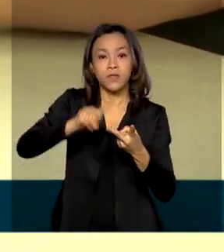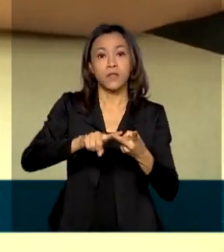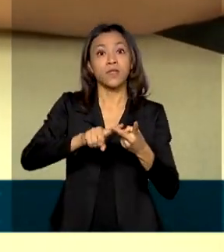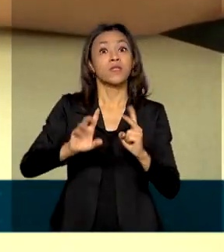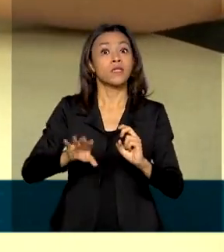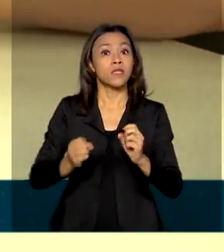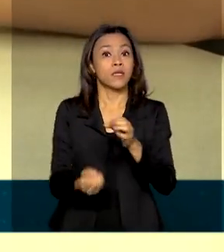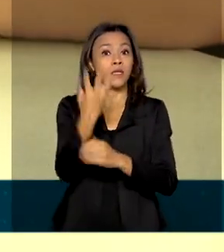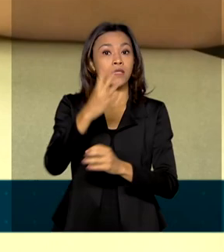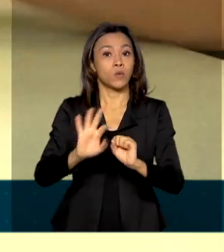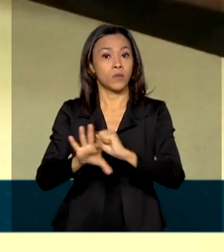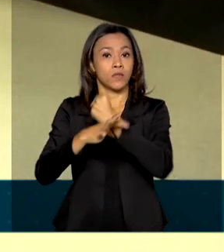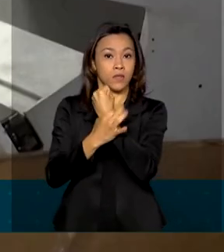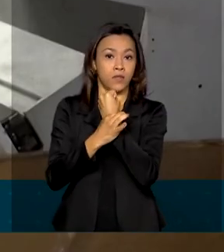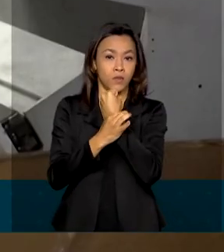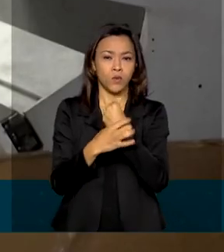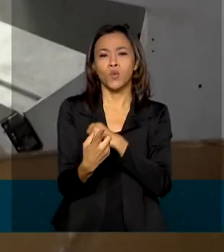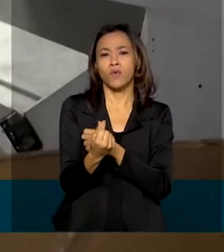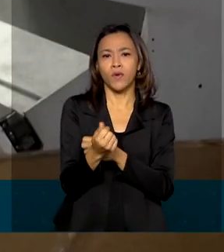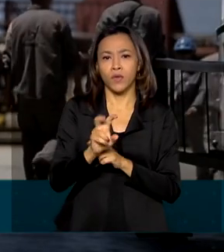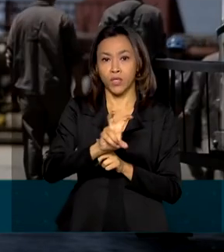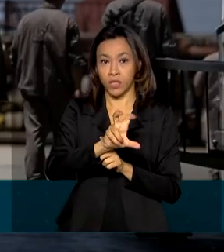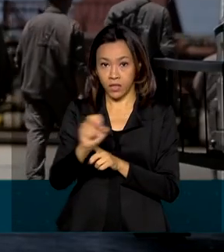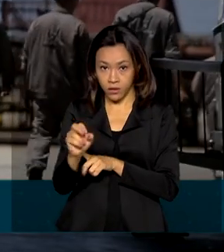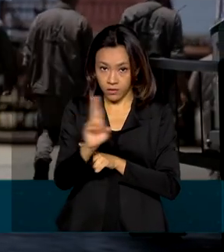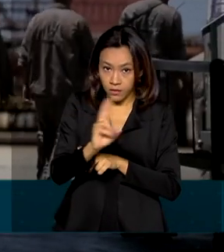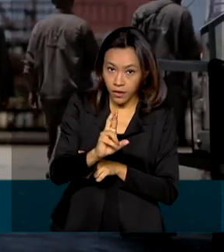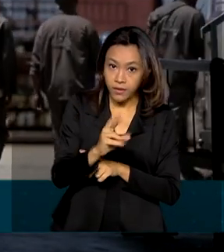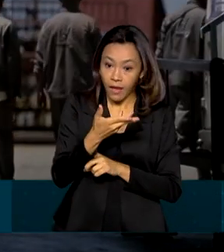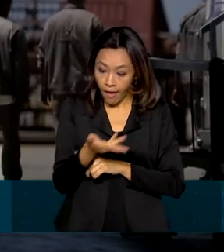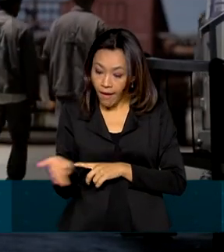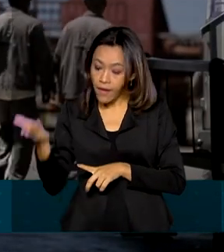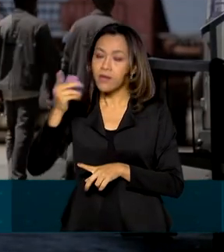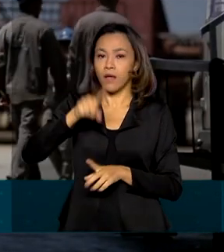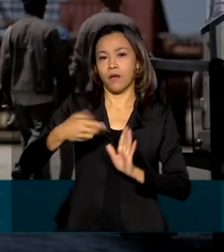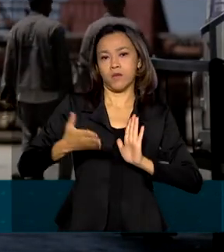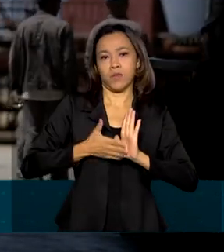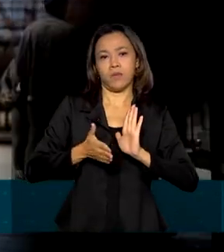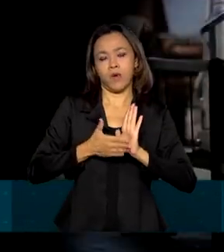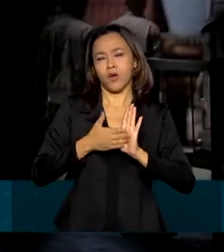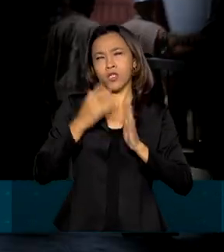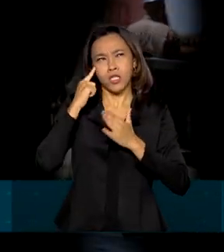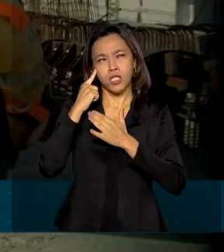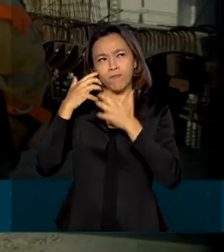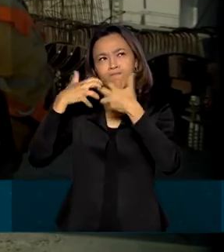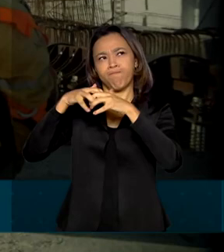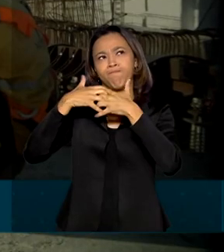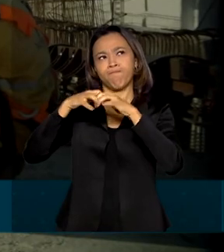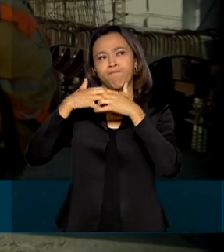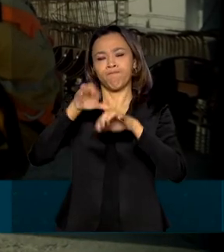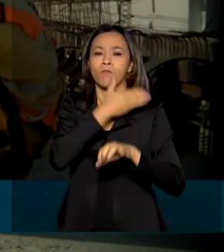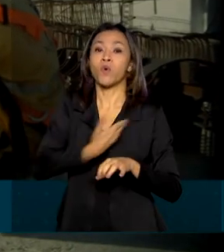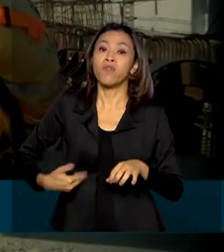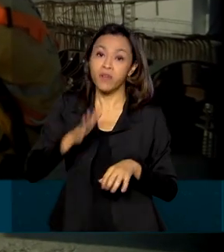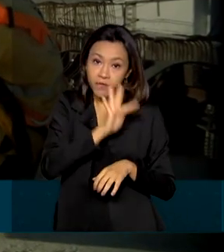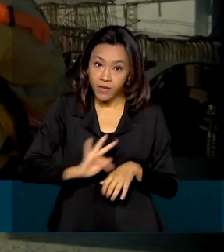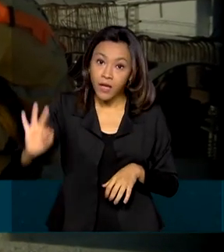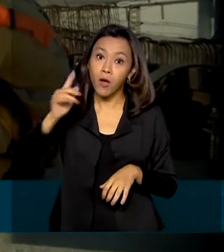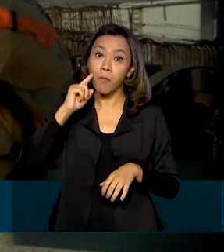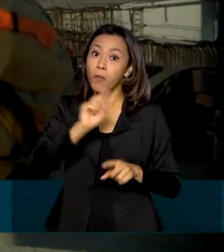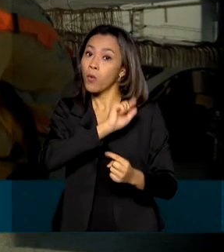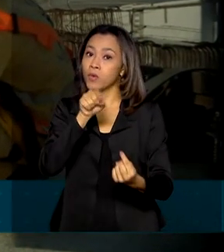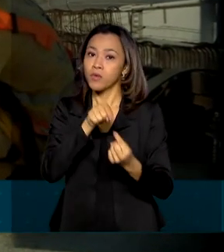seguro-emprego, no valor de 500 reais. Essas são algumas das propostas em estudo pelo governo federal para aquecer a